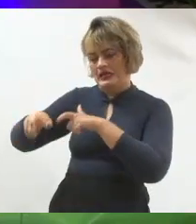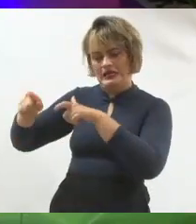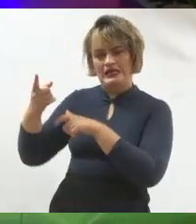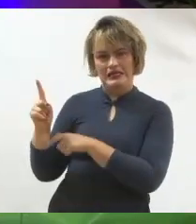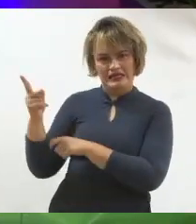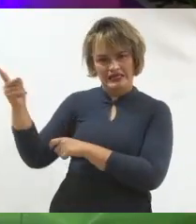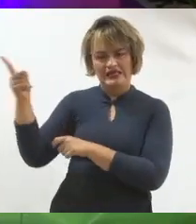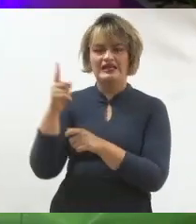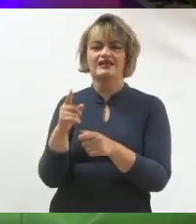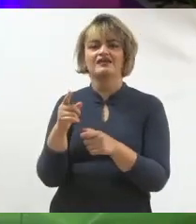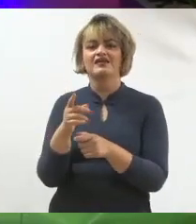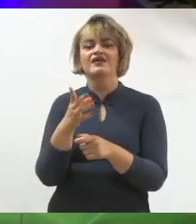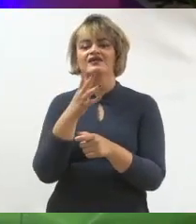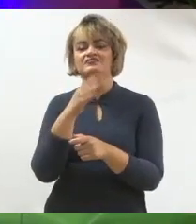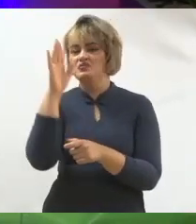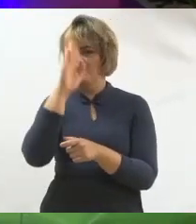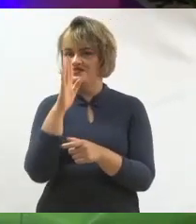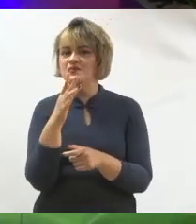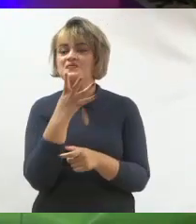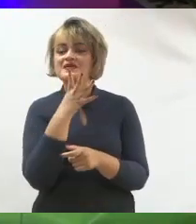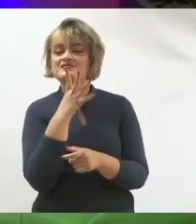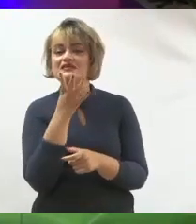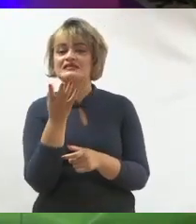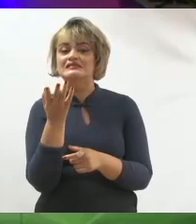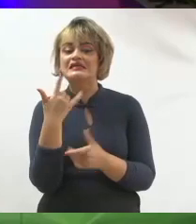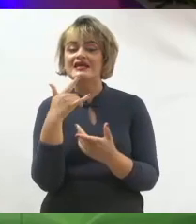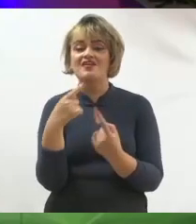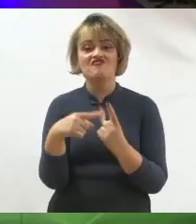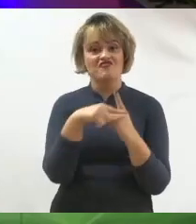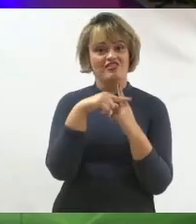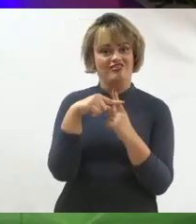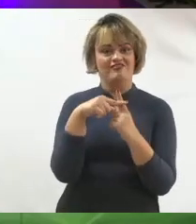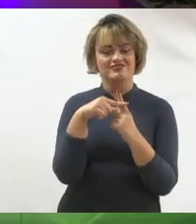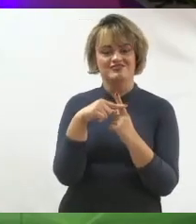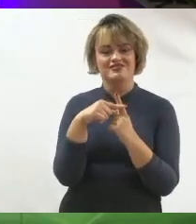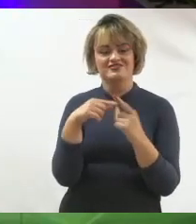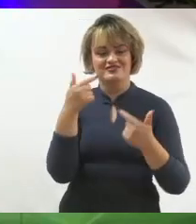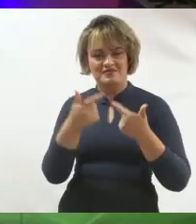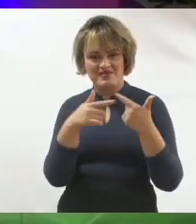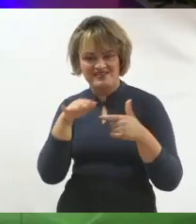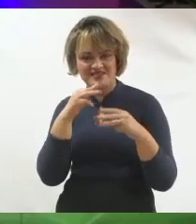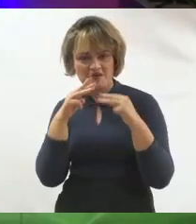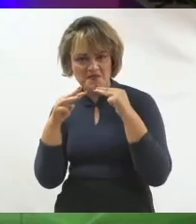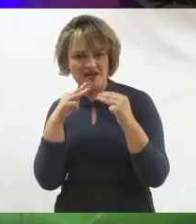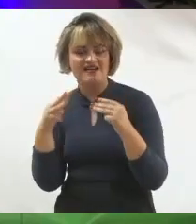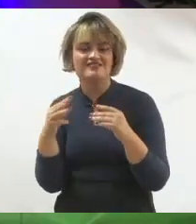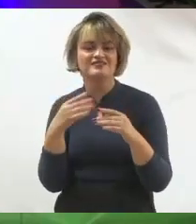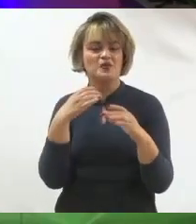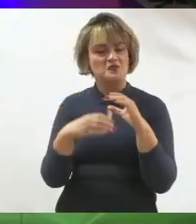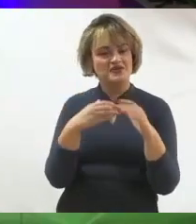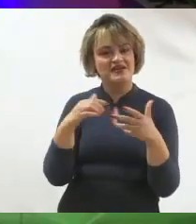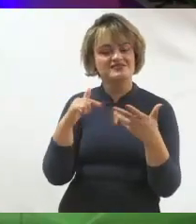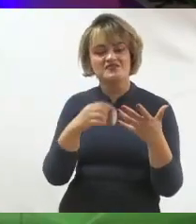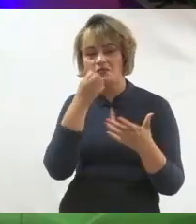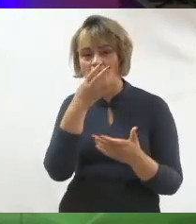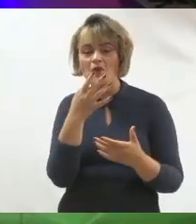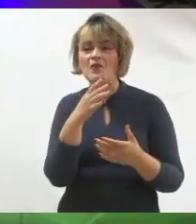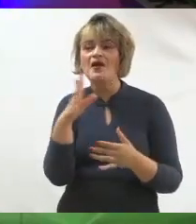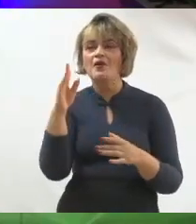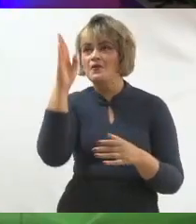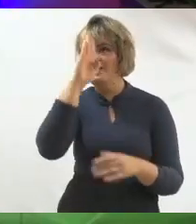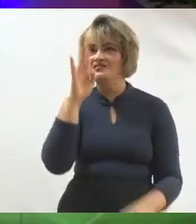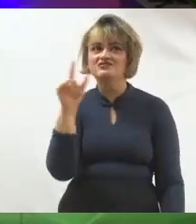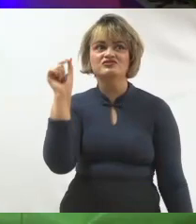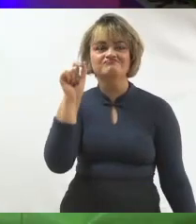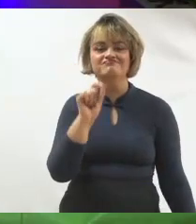bastante do Brasil. Inclusive, é uma das vantagens de trabalhar com marketing político, comunicação política, é conhecer o Brasil de